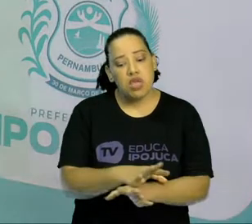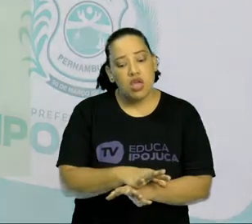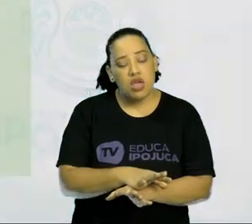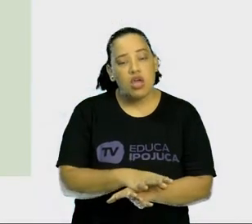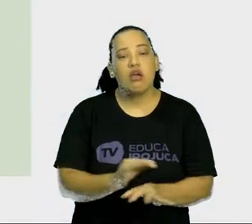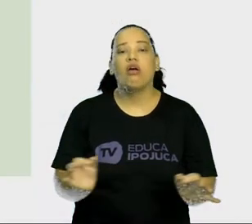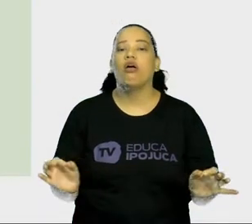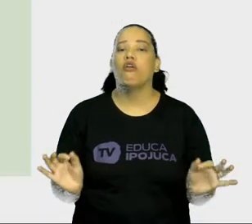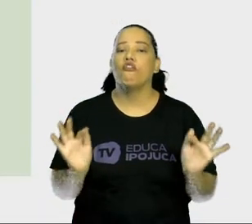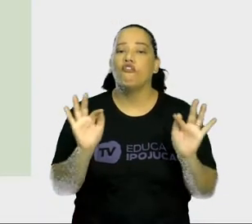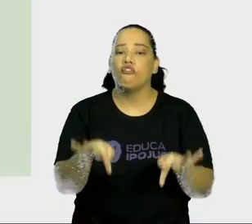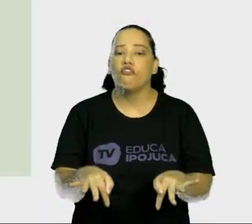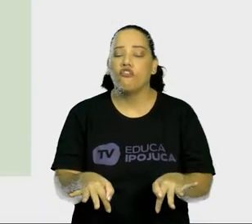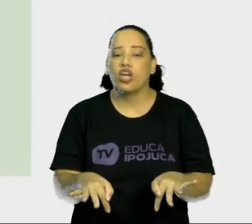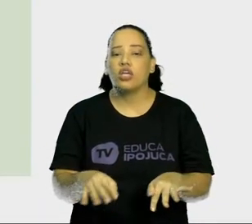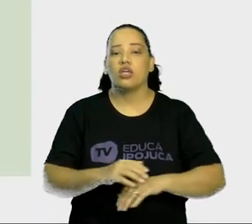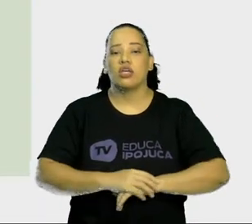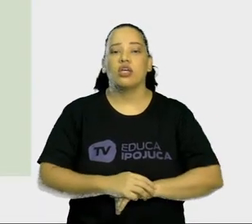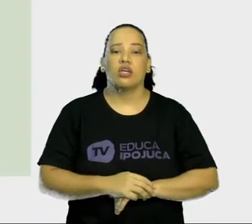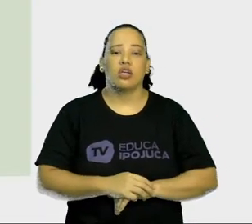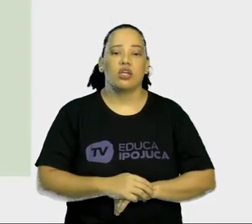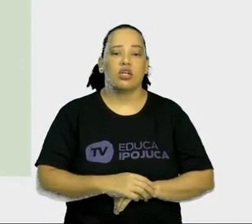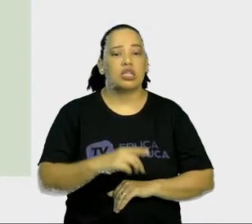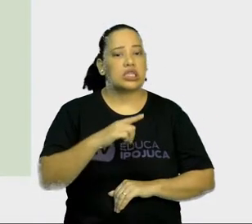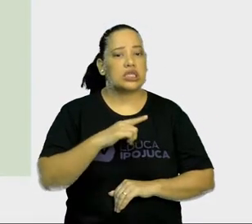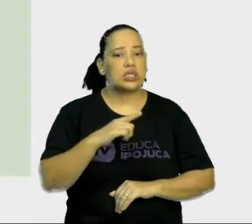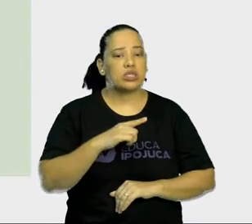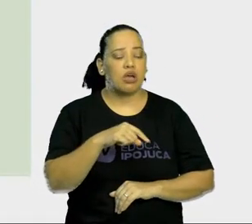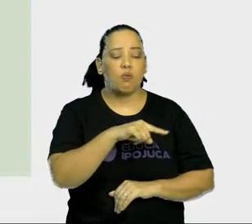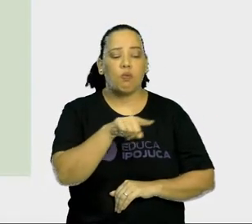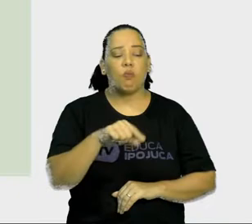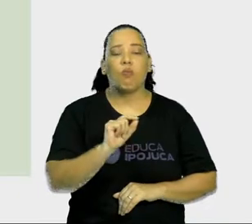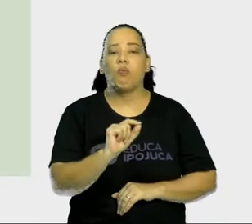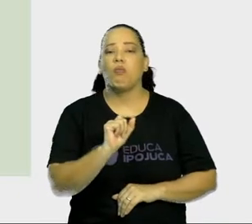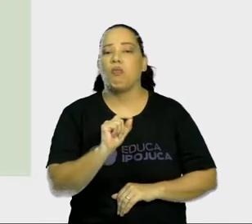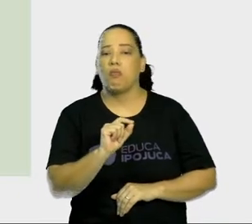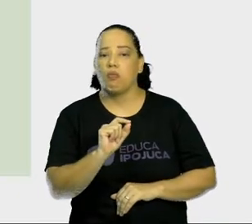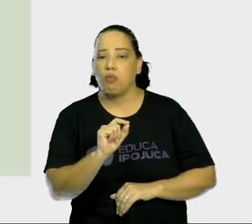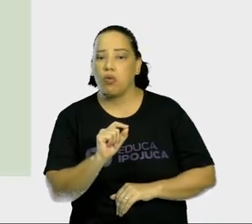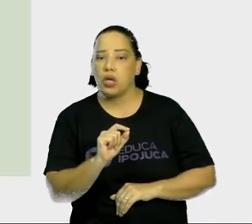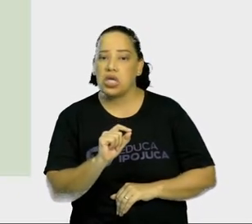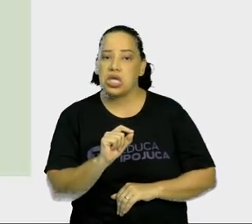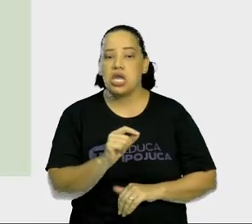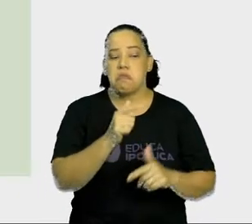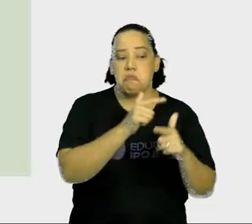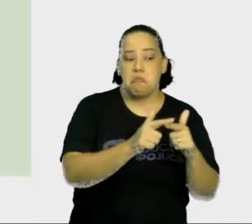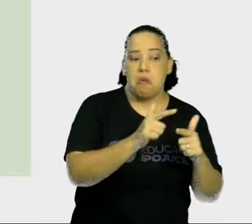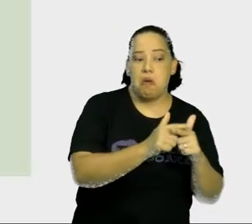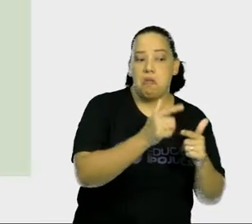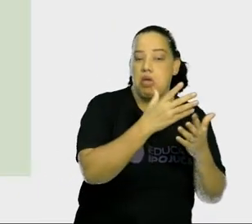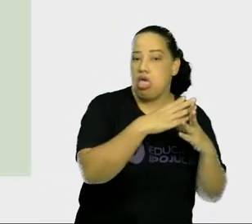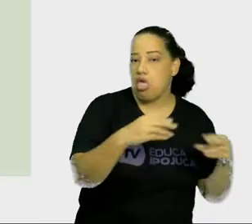No fim da história, crianças, é onde eles resolvem ou não o problema.